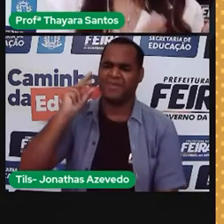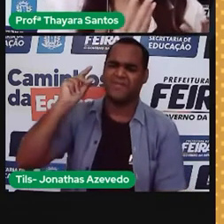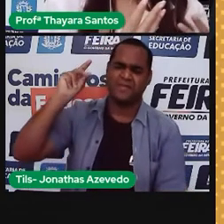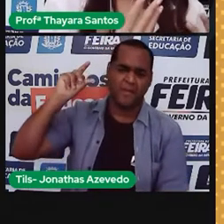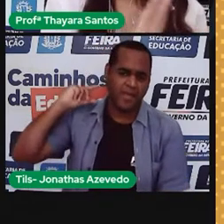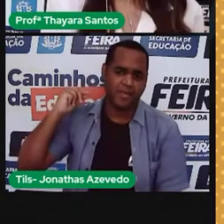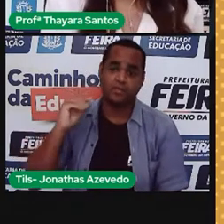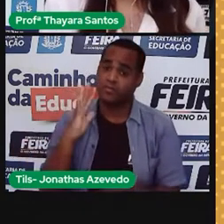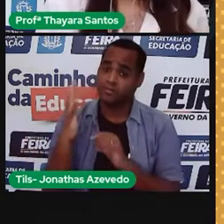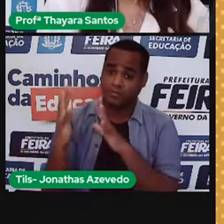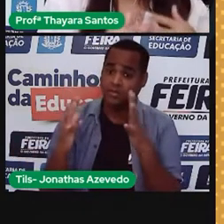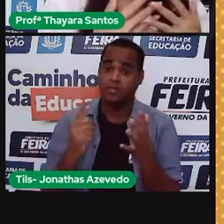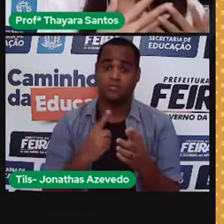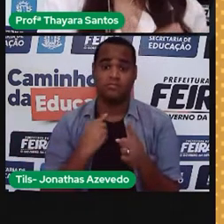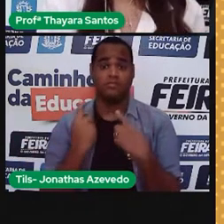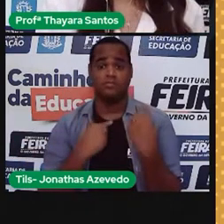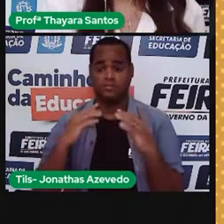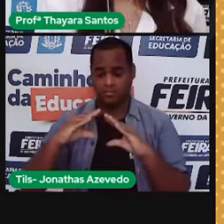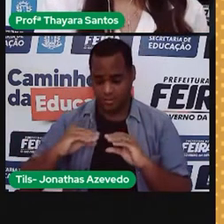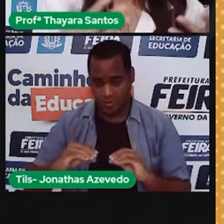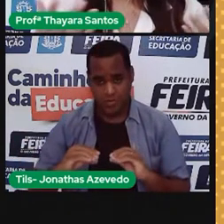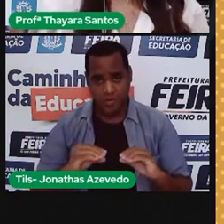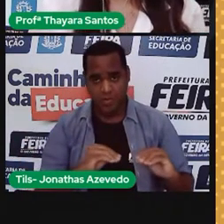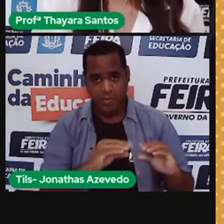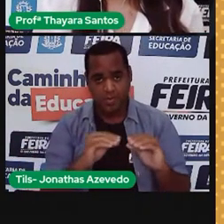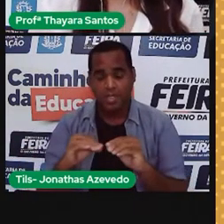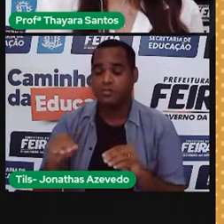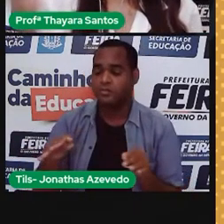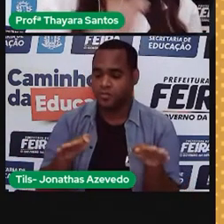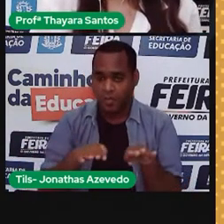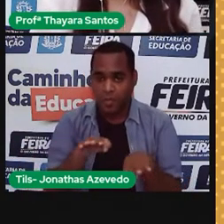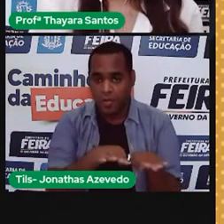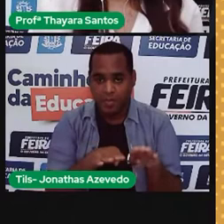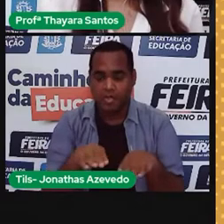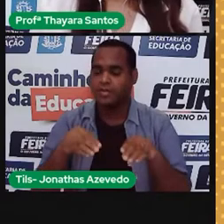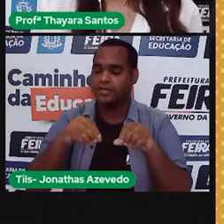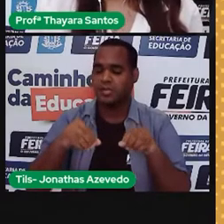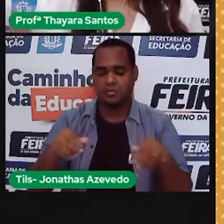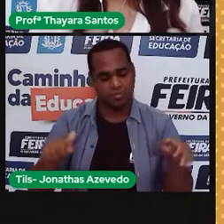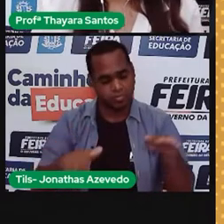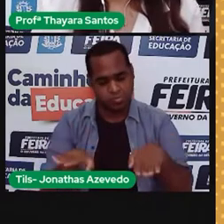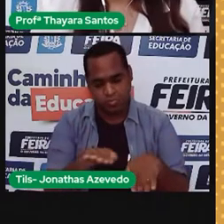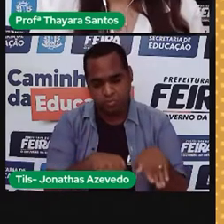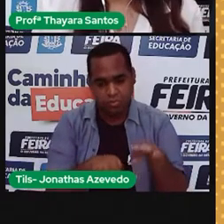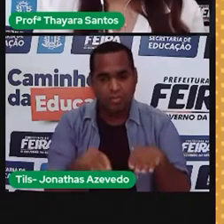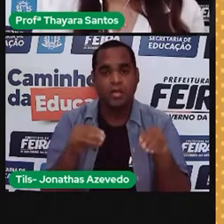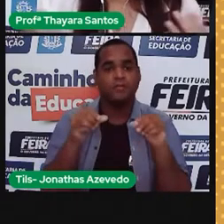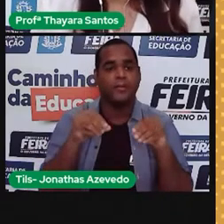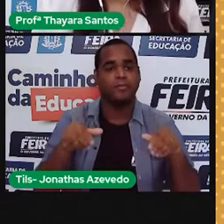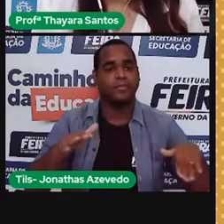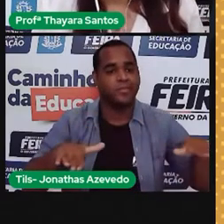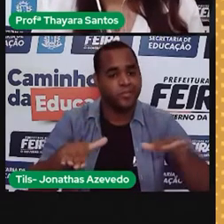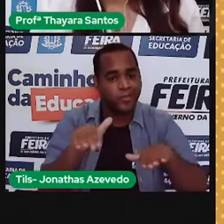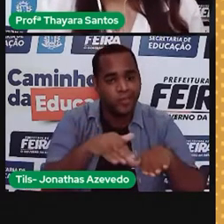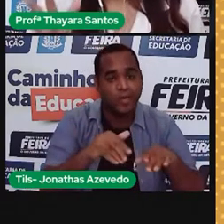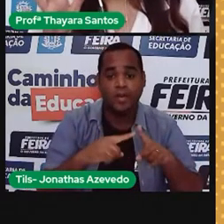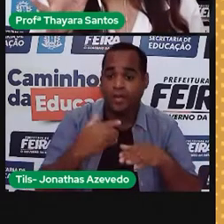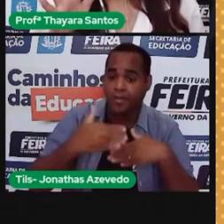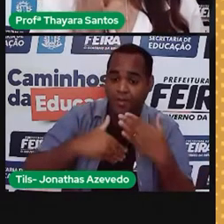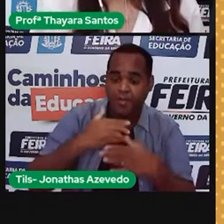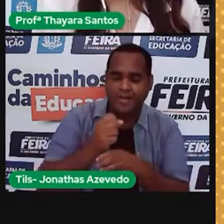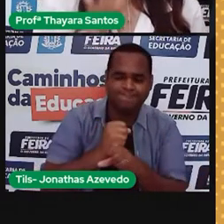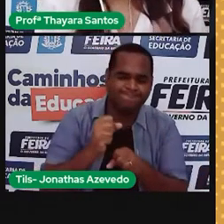animais e plantas morreram, foram solterrados, as camadas de solo foram colocadas em cima deles por ação do tempo